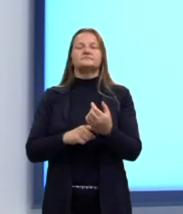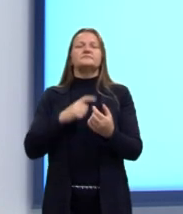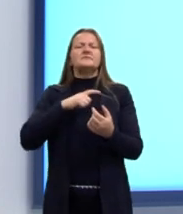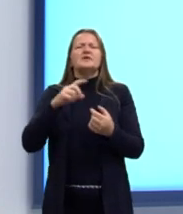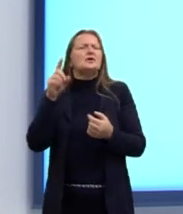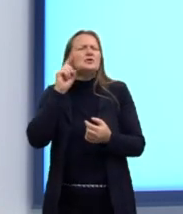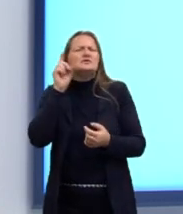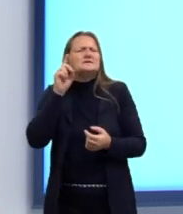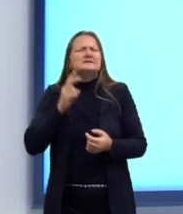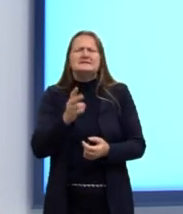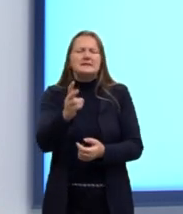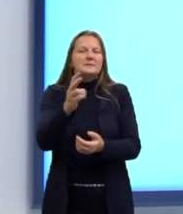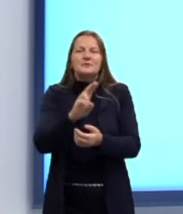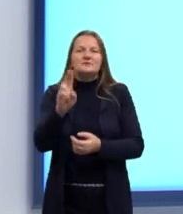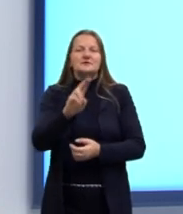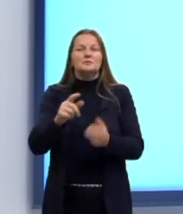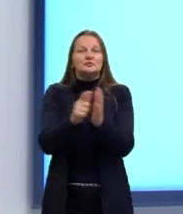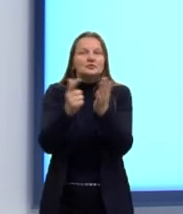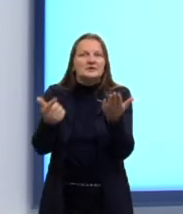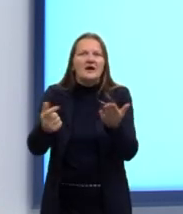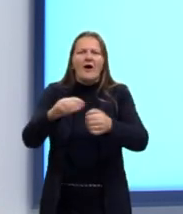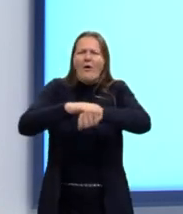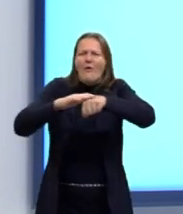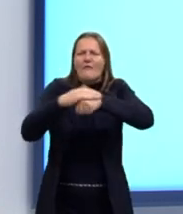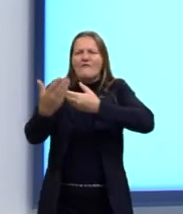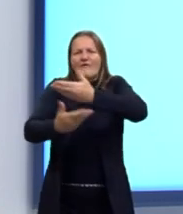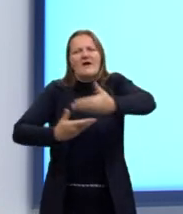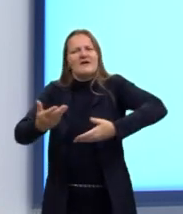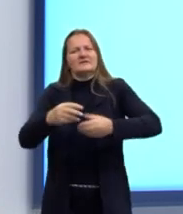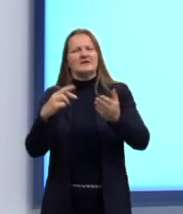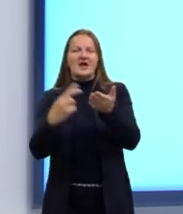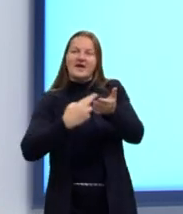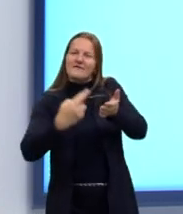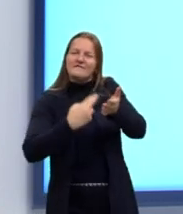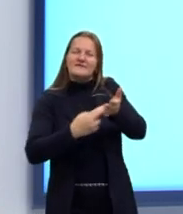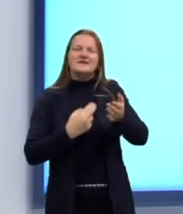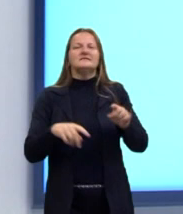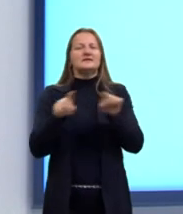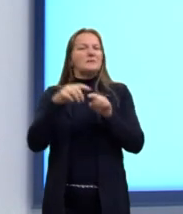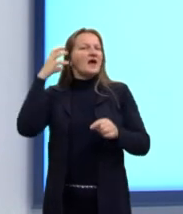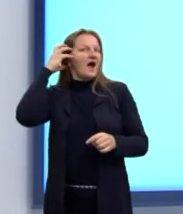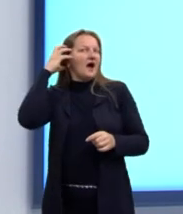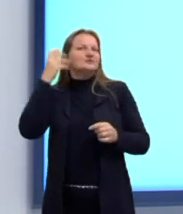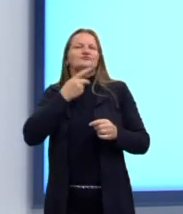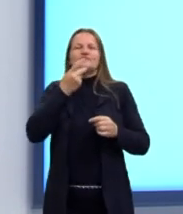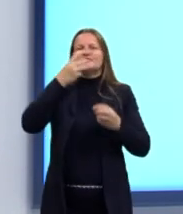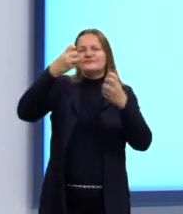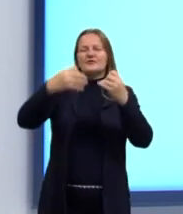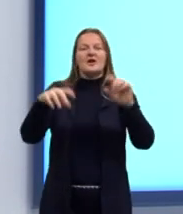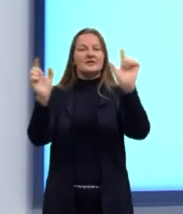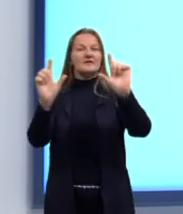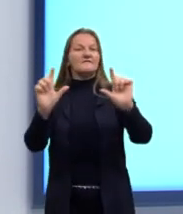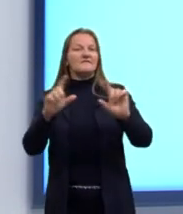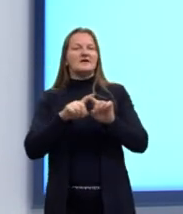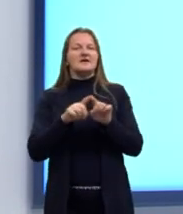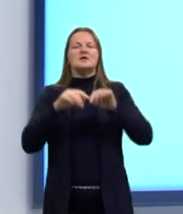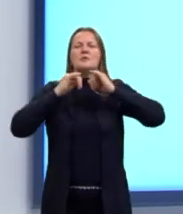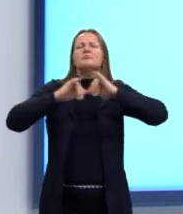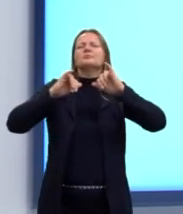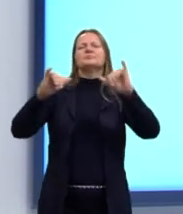Nas conversas, nos jornais, nas revistas, nos programas de rádio e de televisão, nas